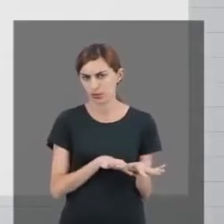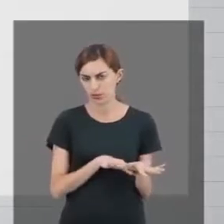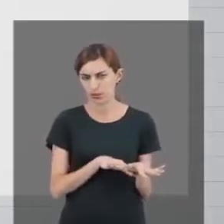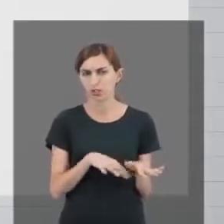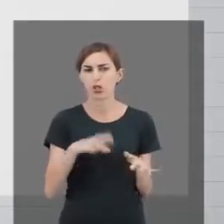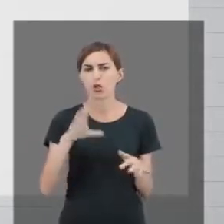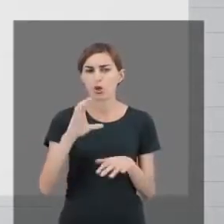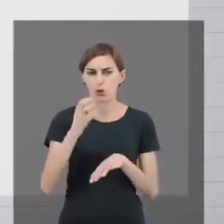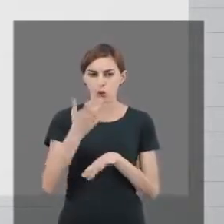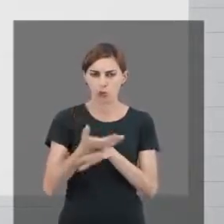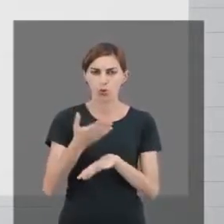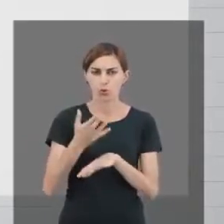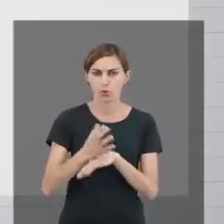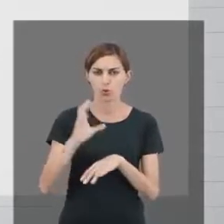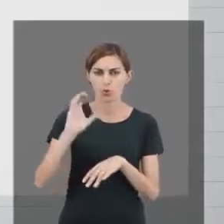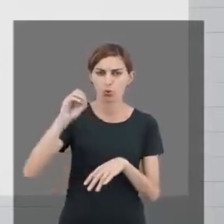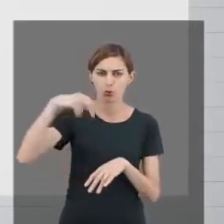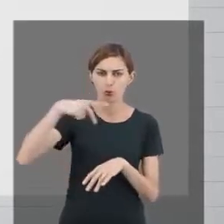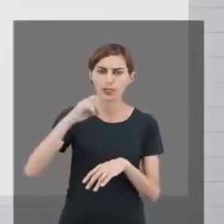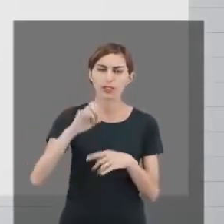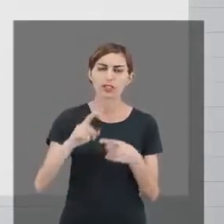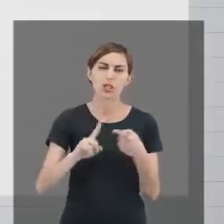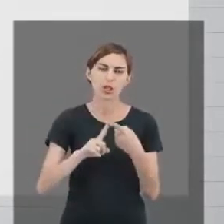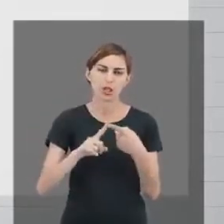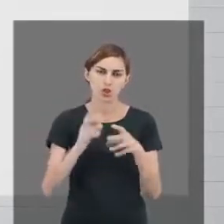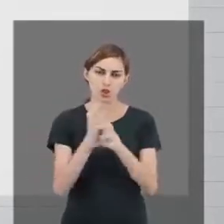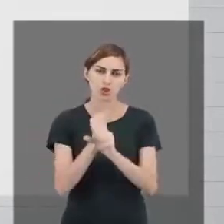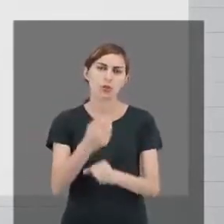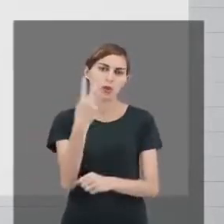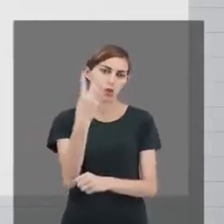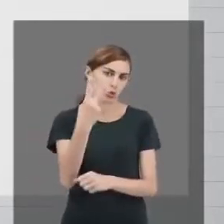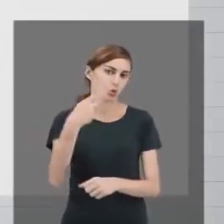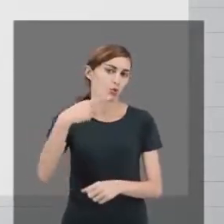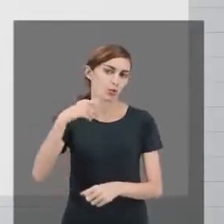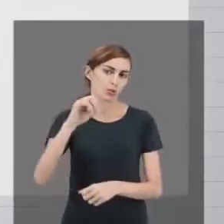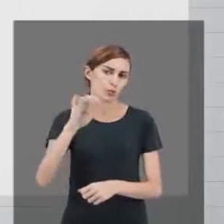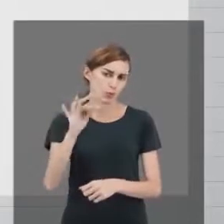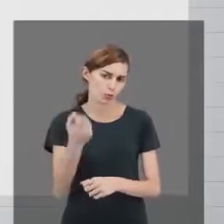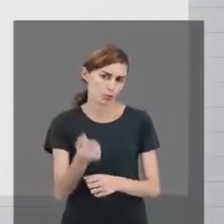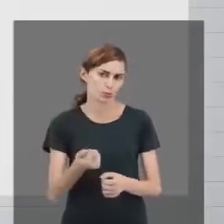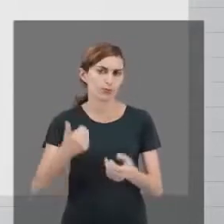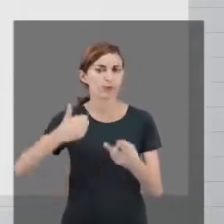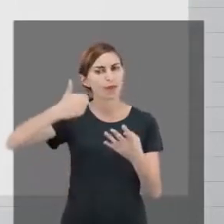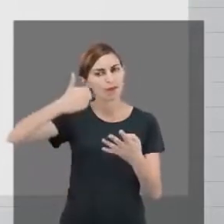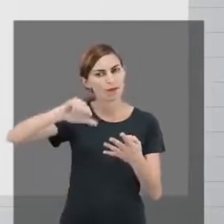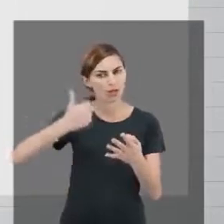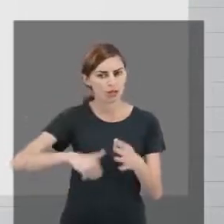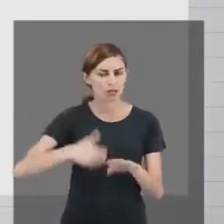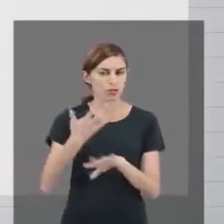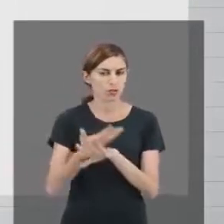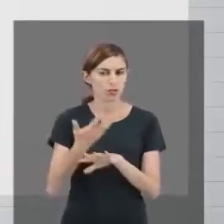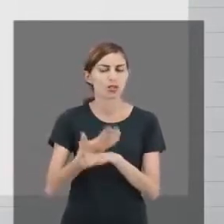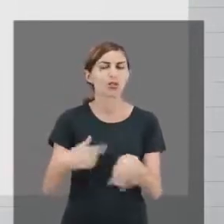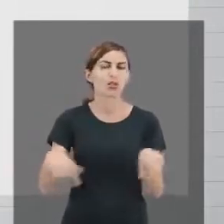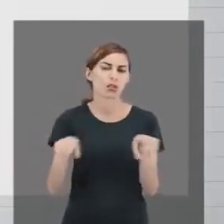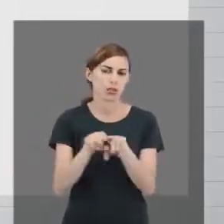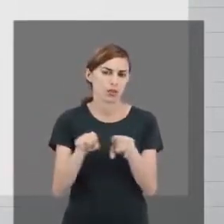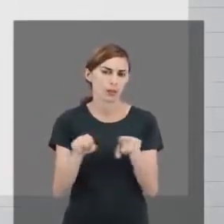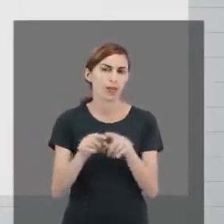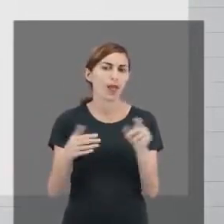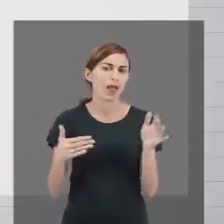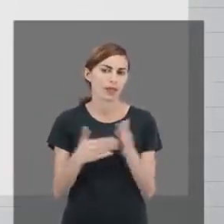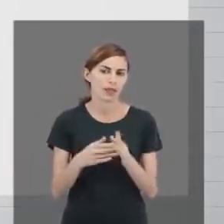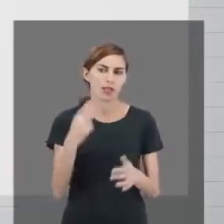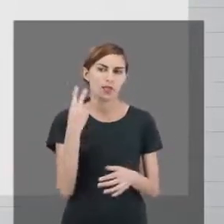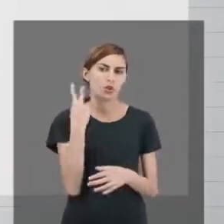por competência, vale até dois pontos. A avaliação da disciplina, ela vale também até